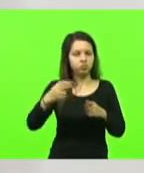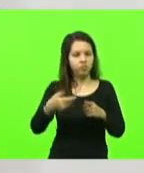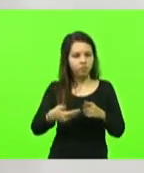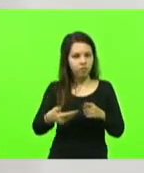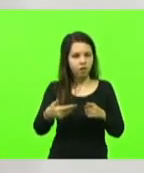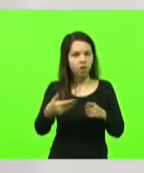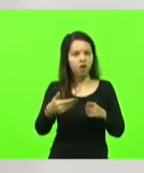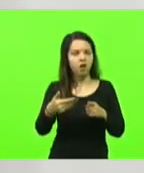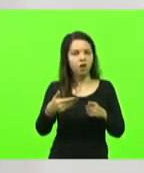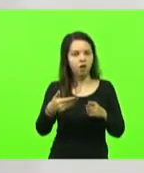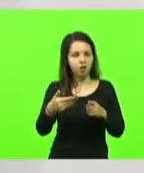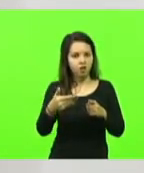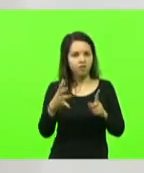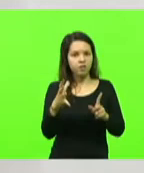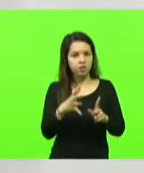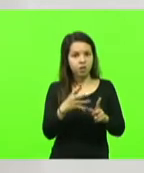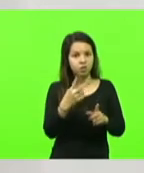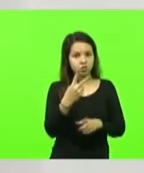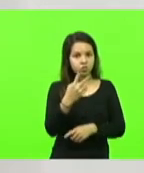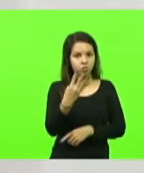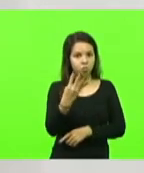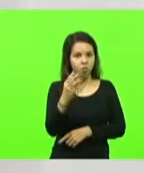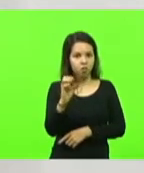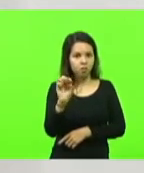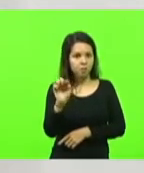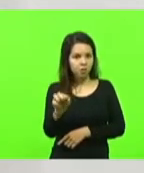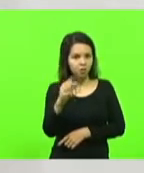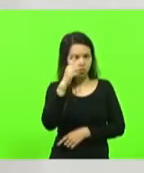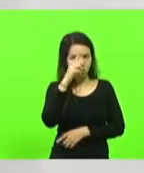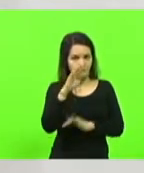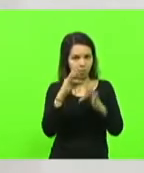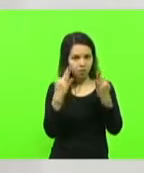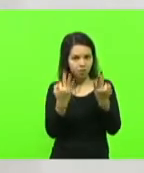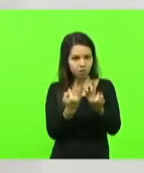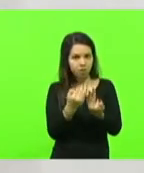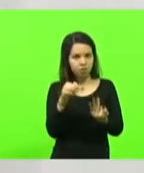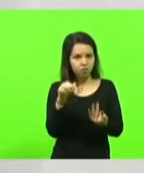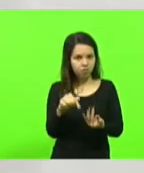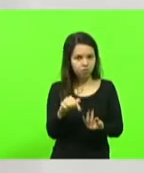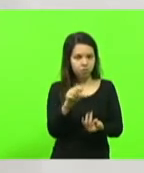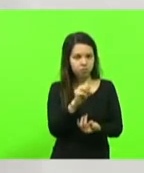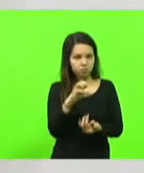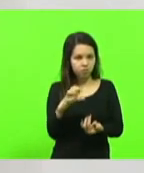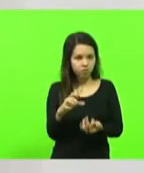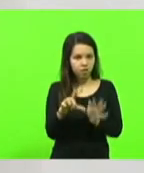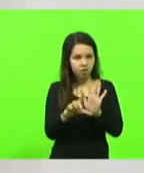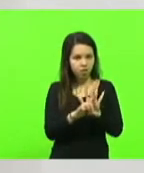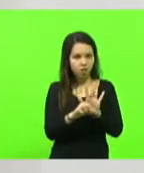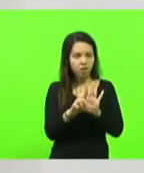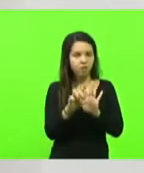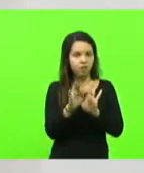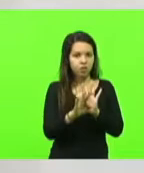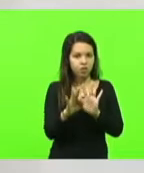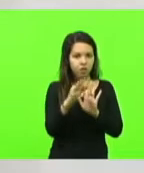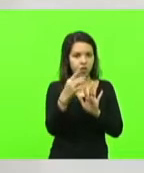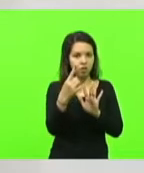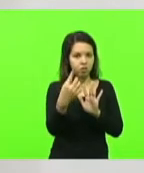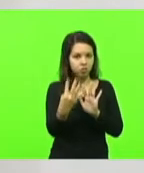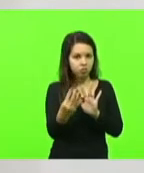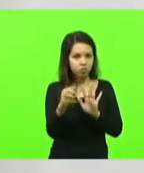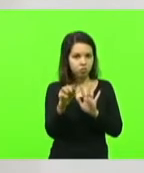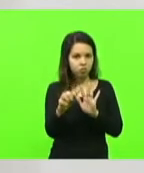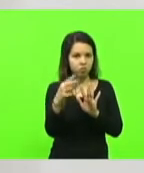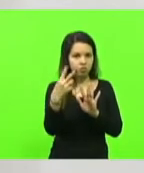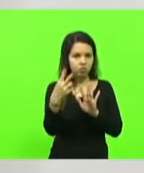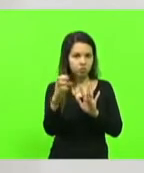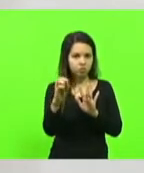mil famílias catarinenses. Estou falando da Lei Federal 14.203, que passou